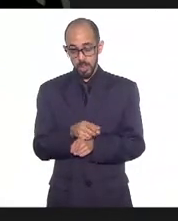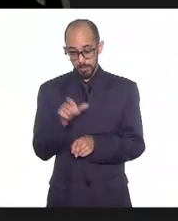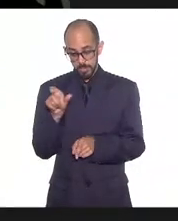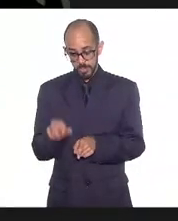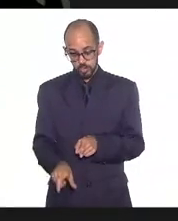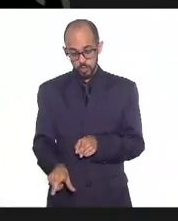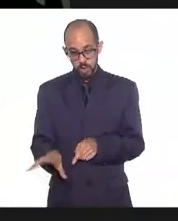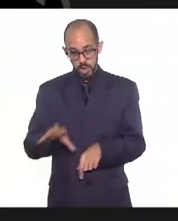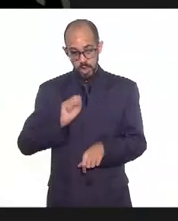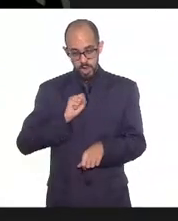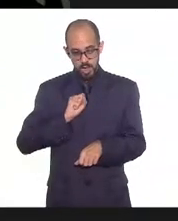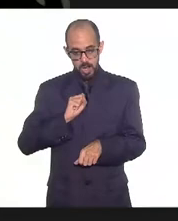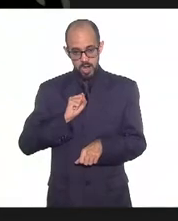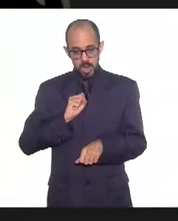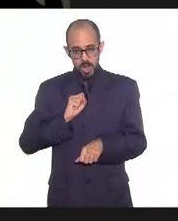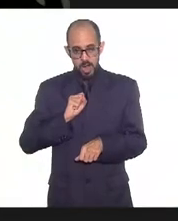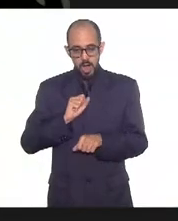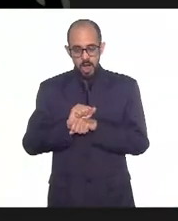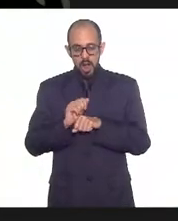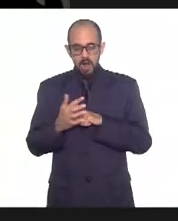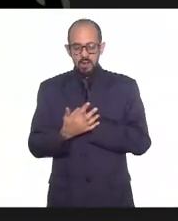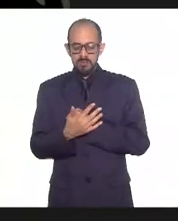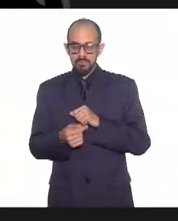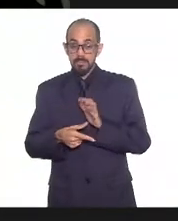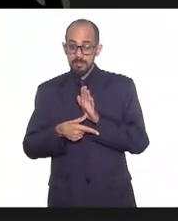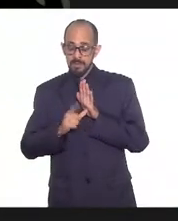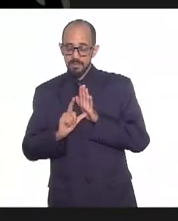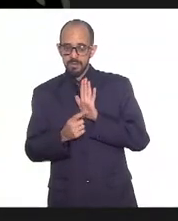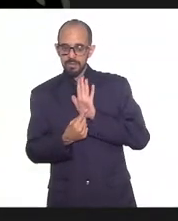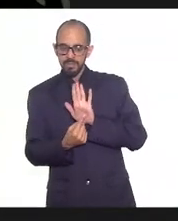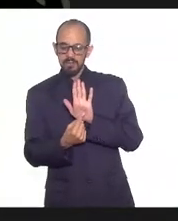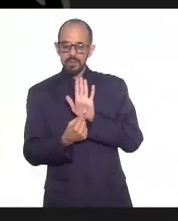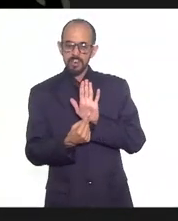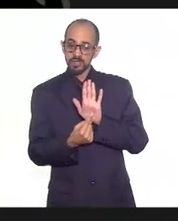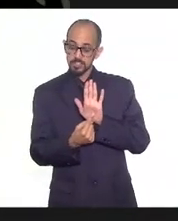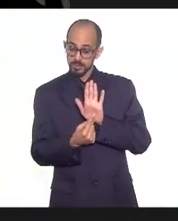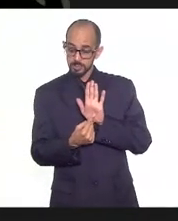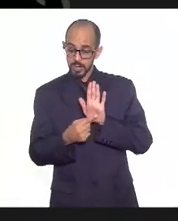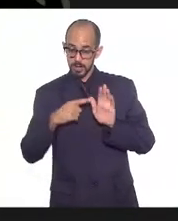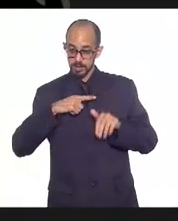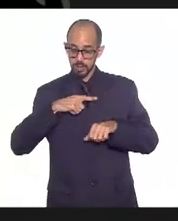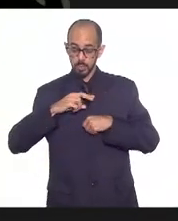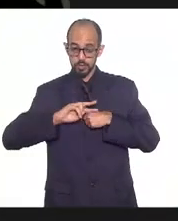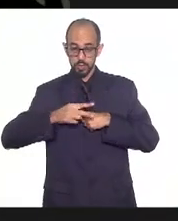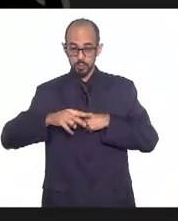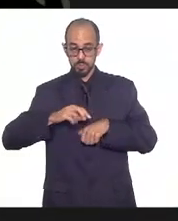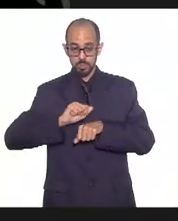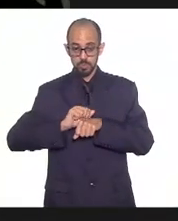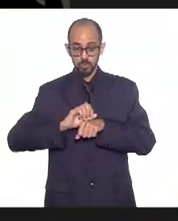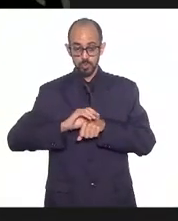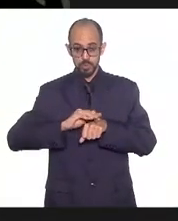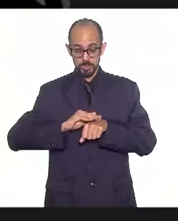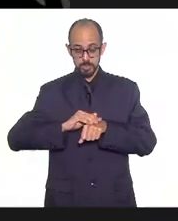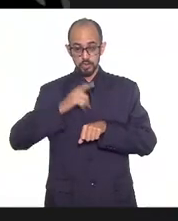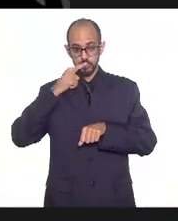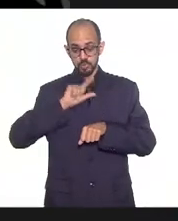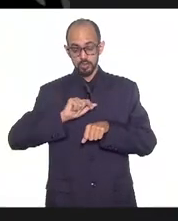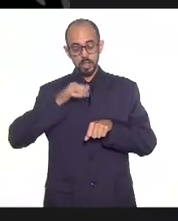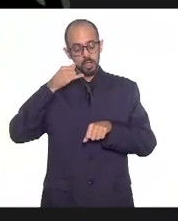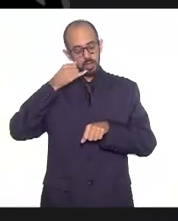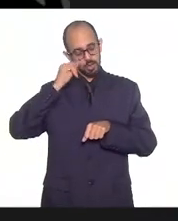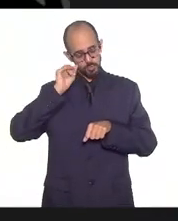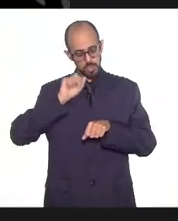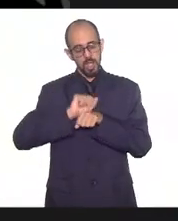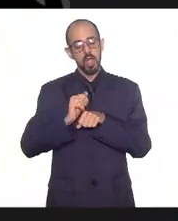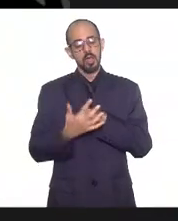contaminada, antes mesmo deles começarem a apresentar os sintomas, a gente consegue efetivar o combate à pandemia de